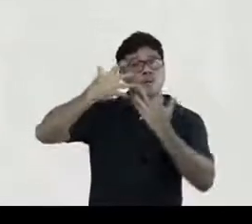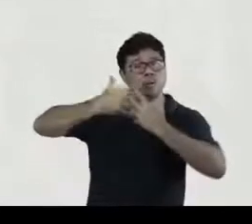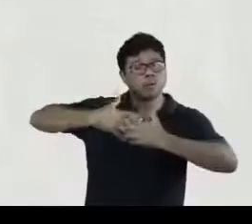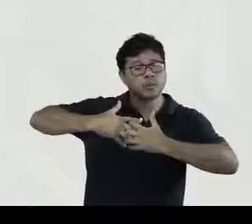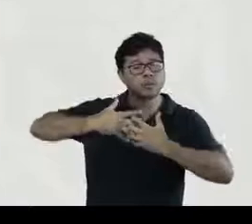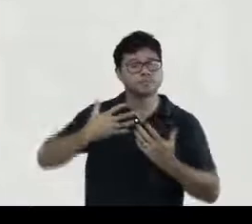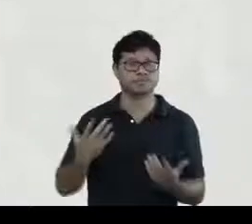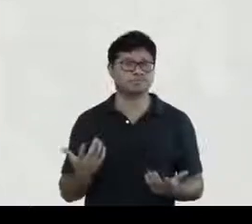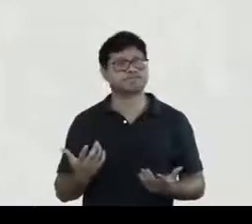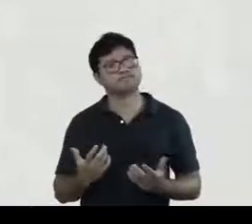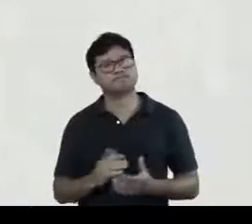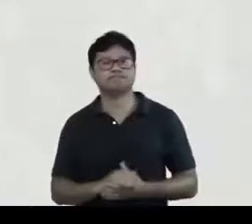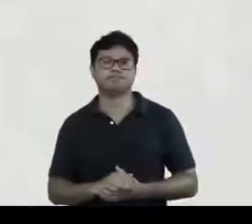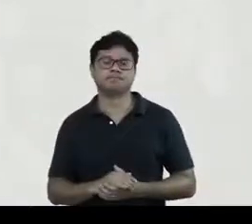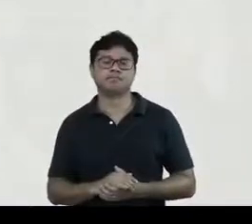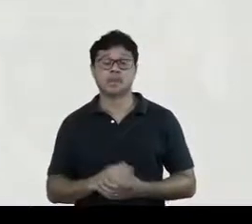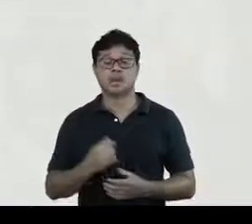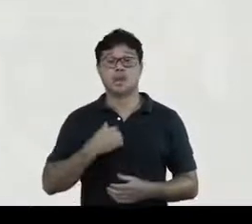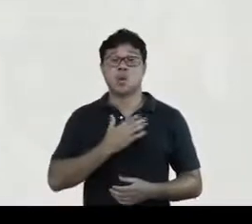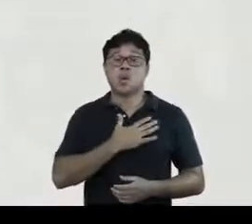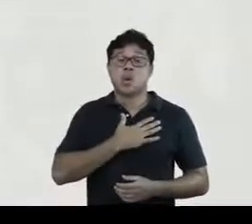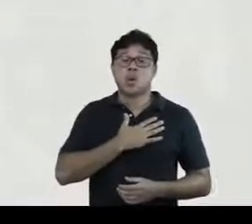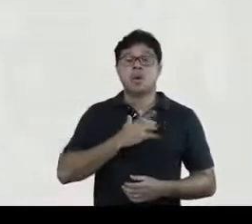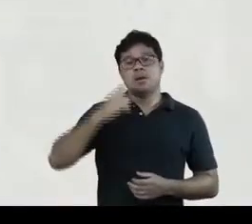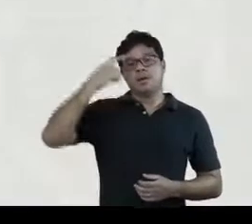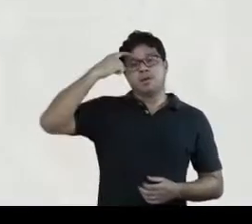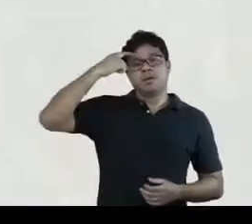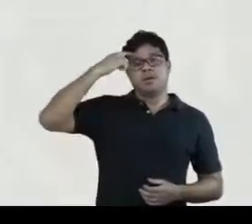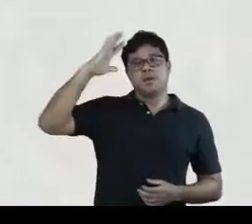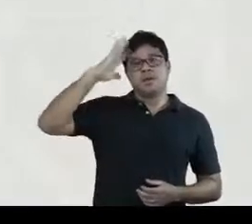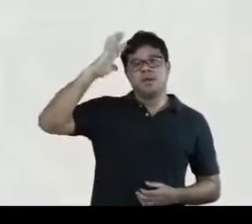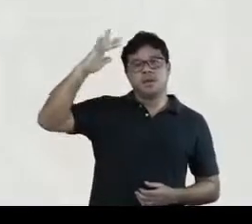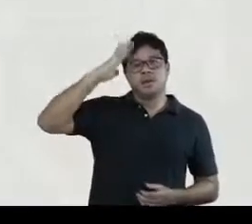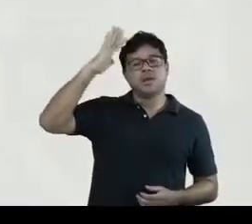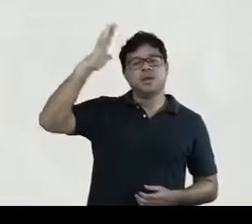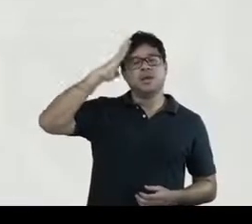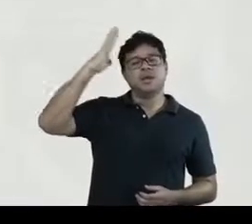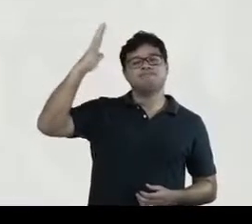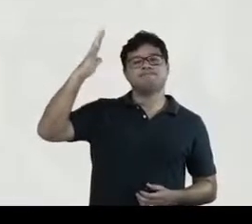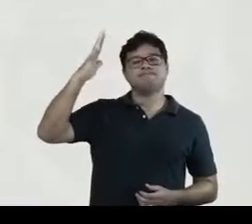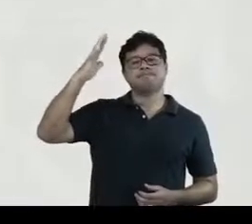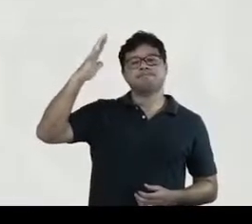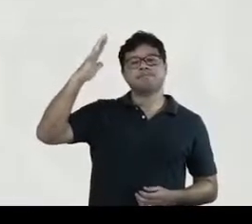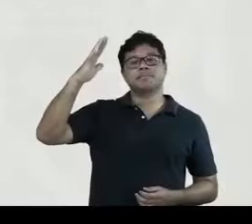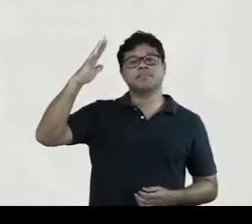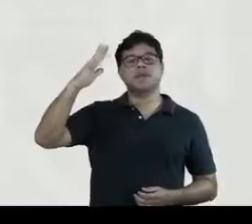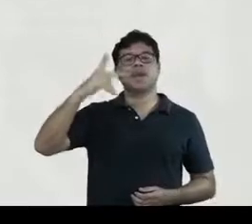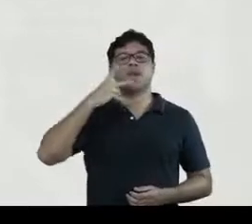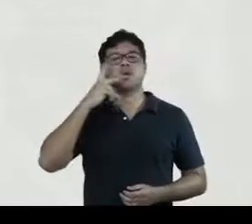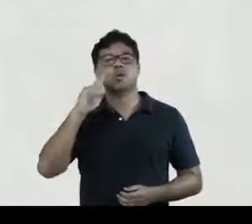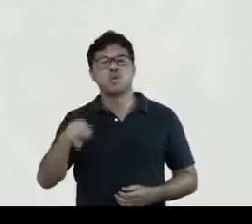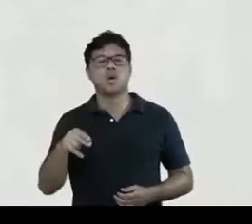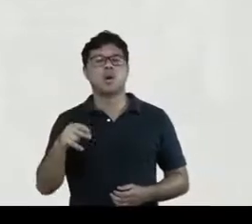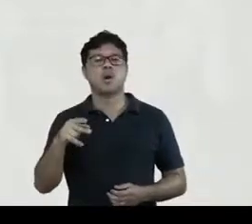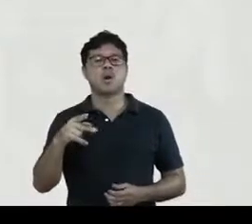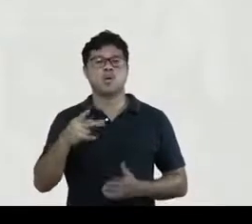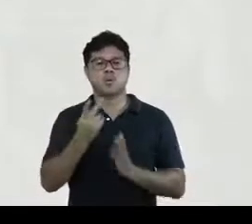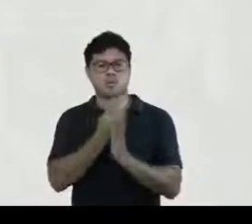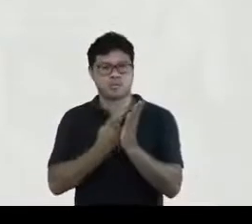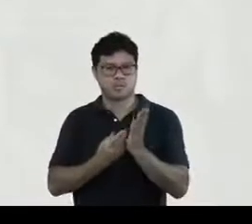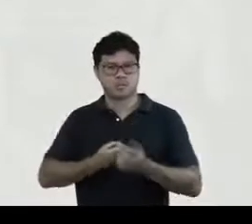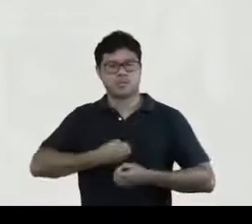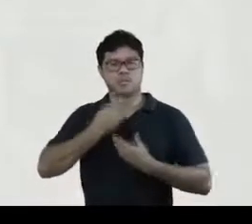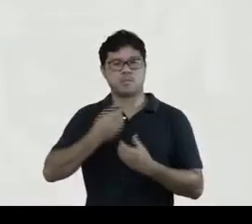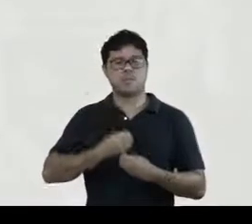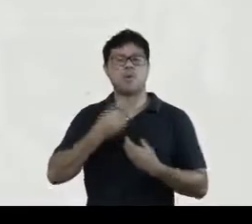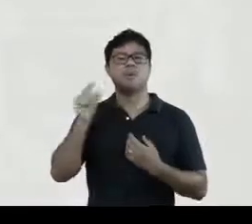Bernardina eu gosto muito de pensar aquele aforismo do poeta francês Paul